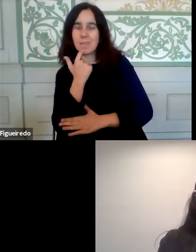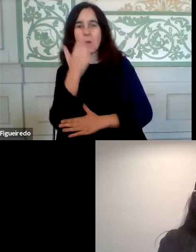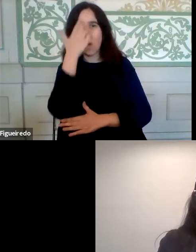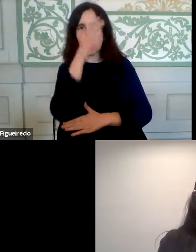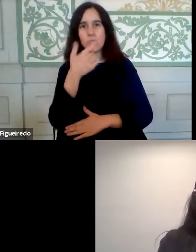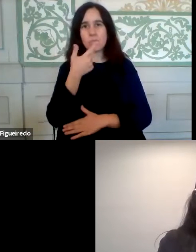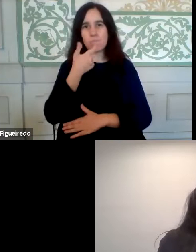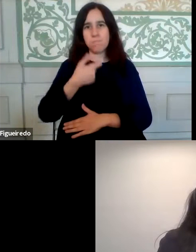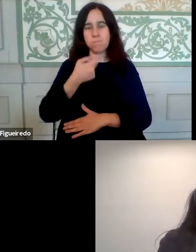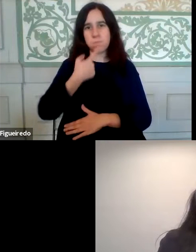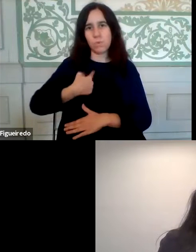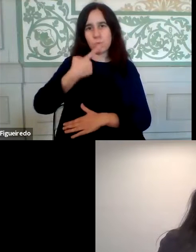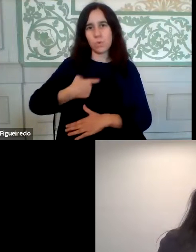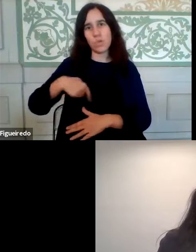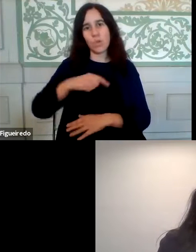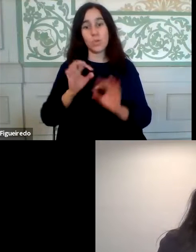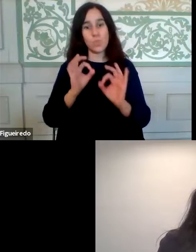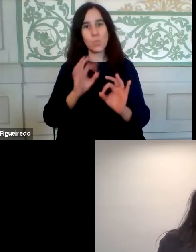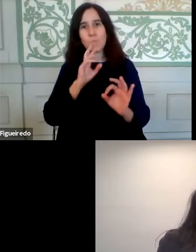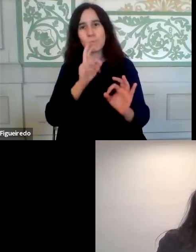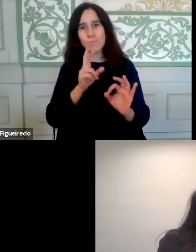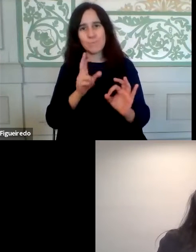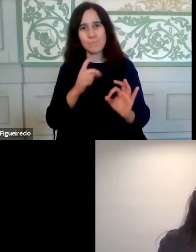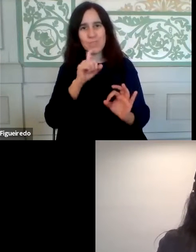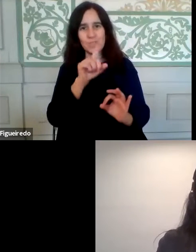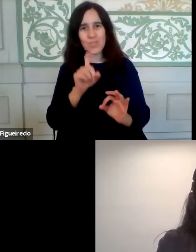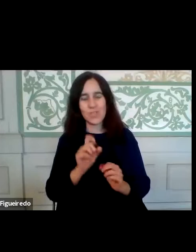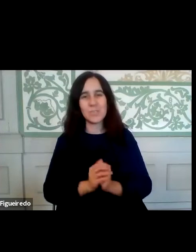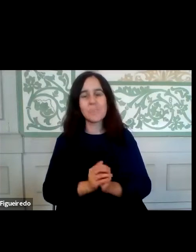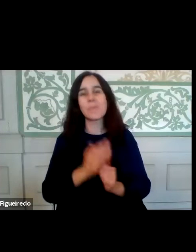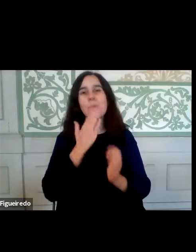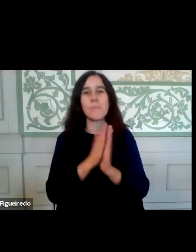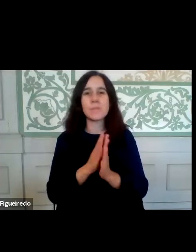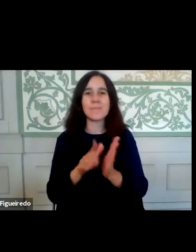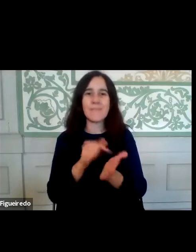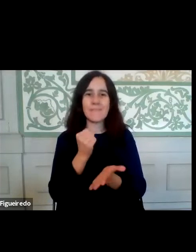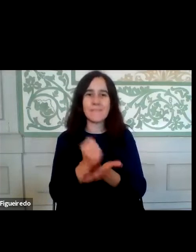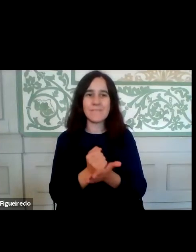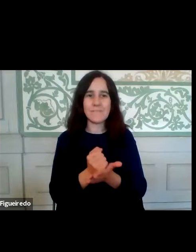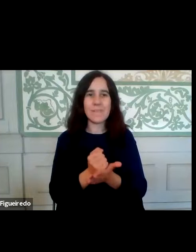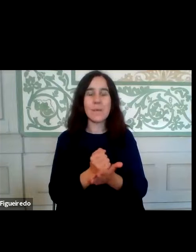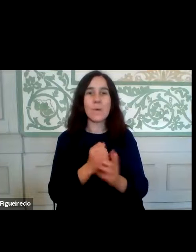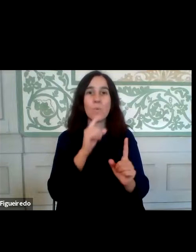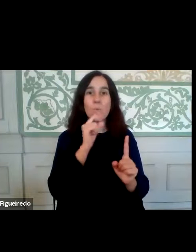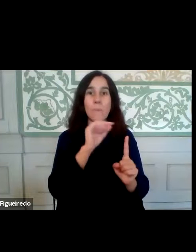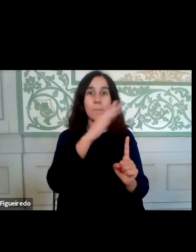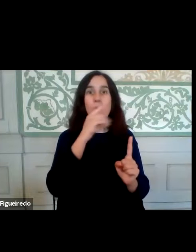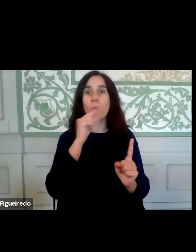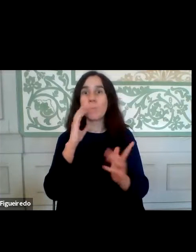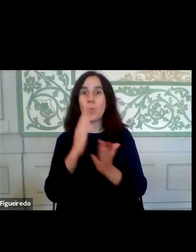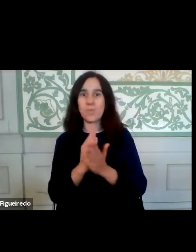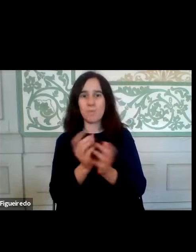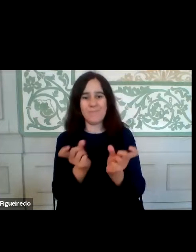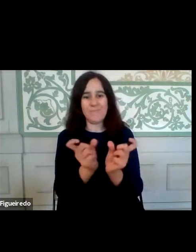iremos então dar resposta às questões que são colocadas. Peço que sempre que coloquem o primeiro e último nome para que possamos ler